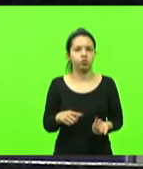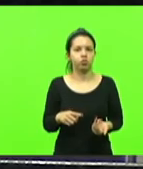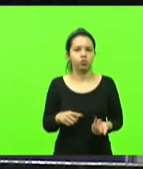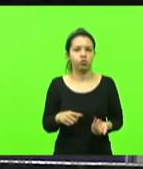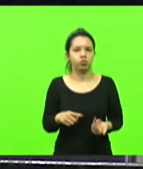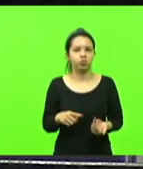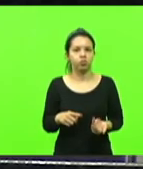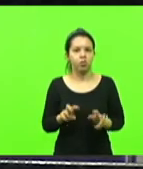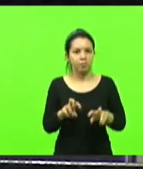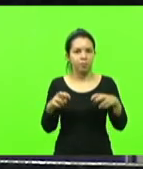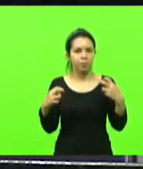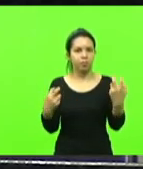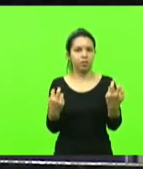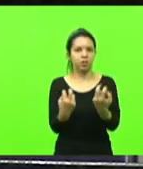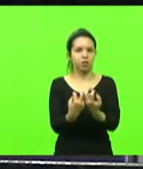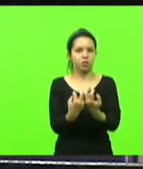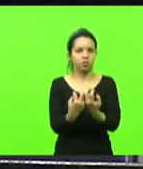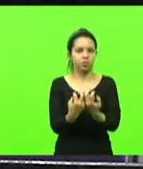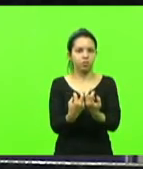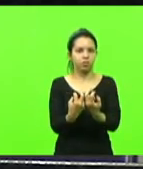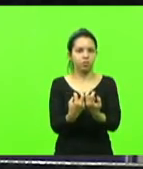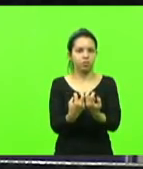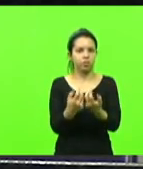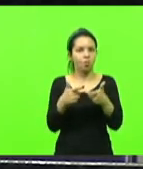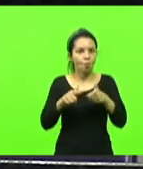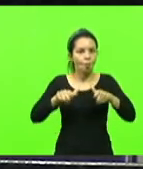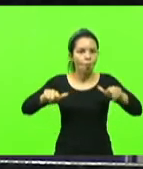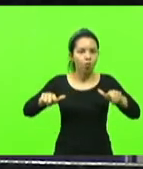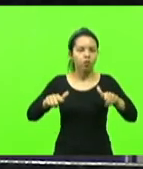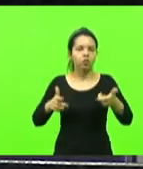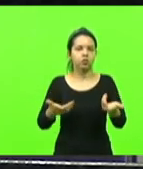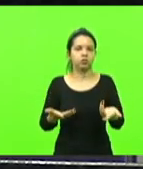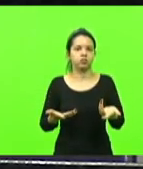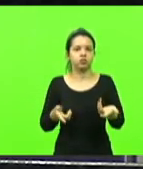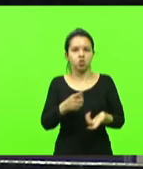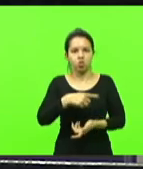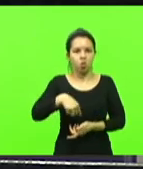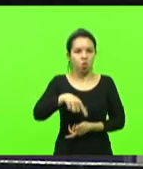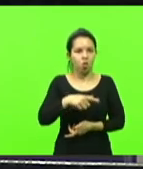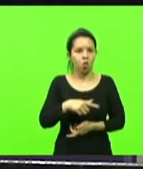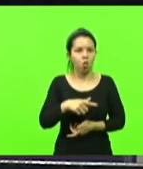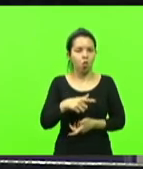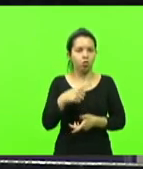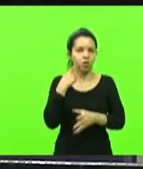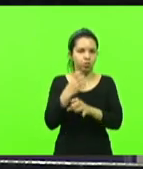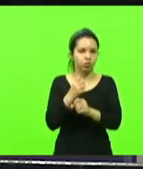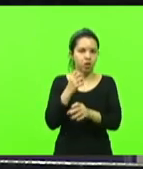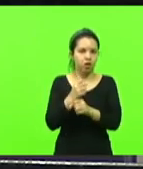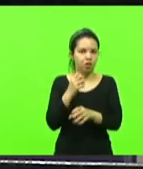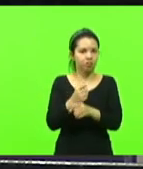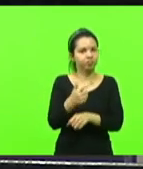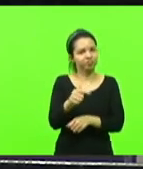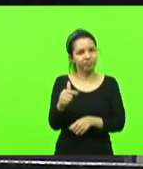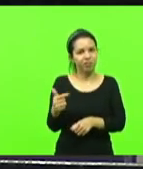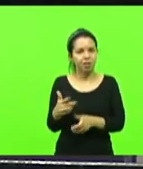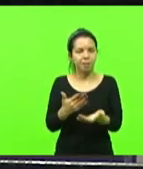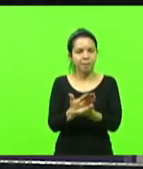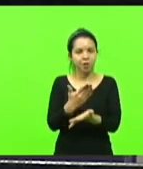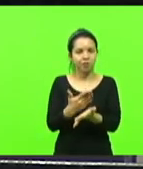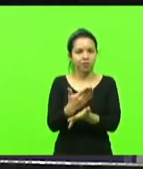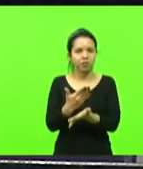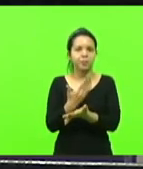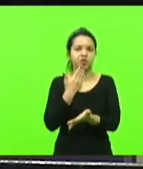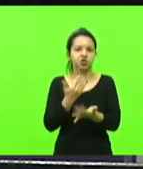plenário bastante vazio, nós não temos quórum para aprovação dos